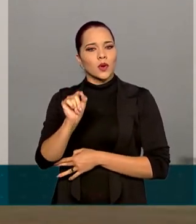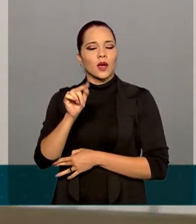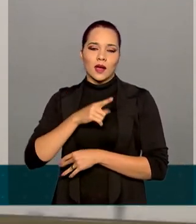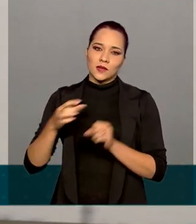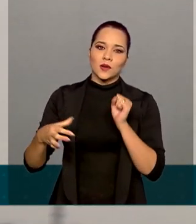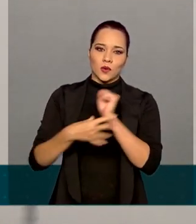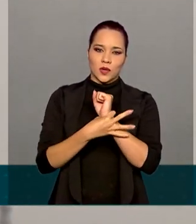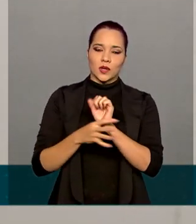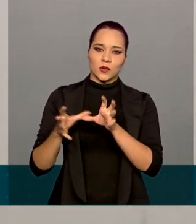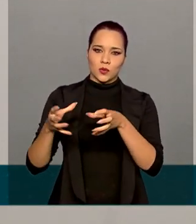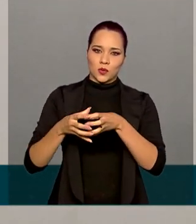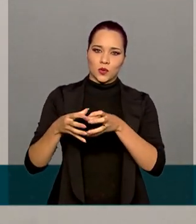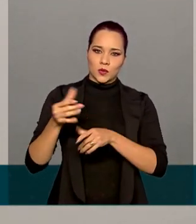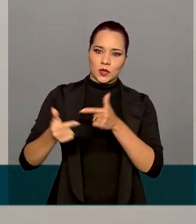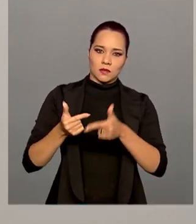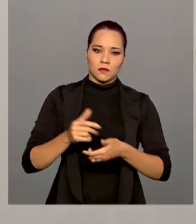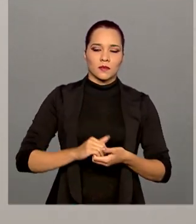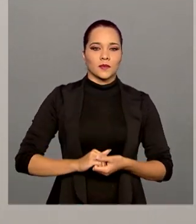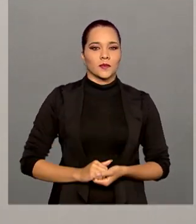segurança das operações e a segurança.